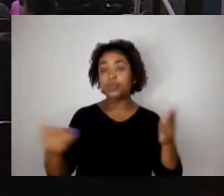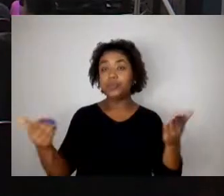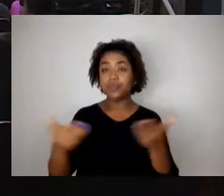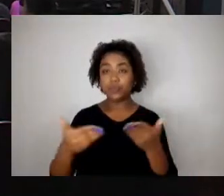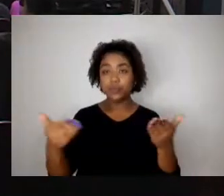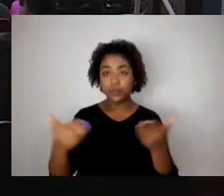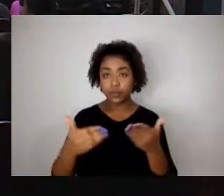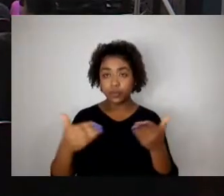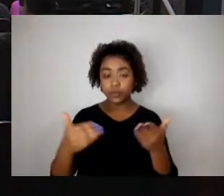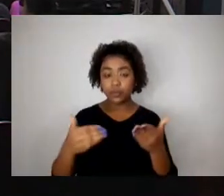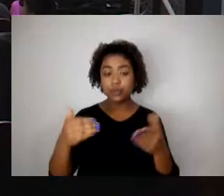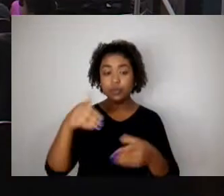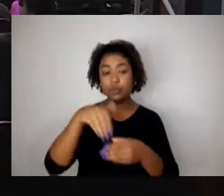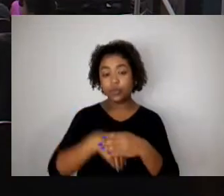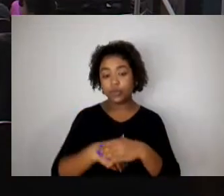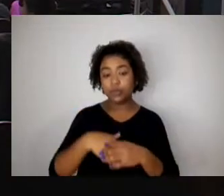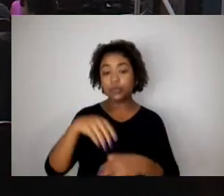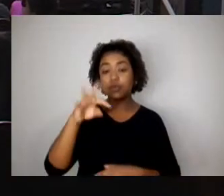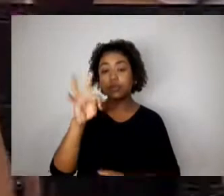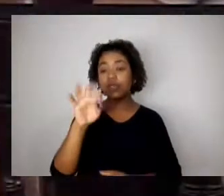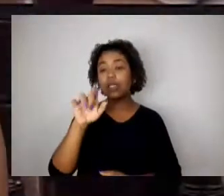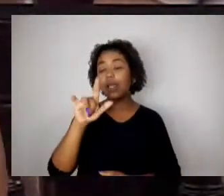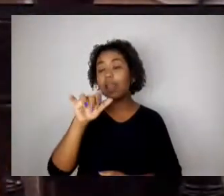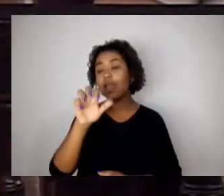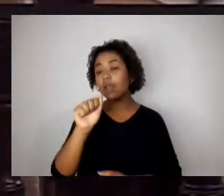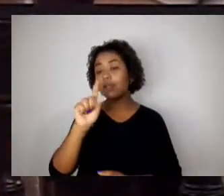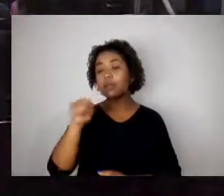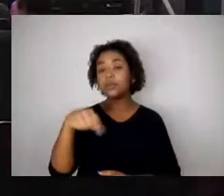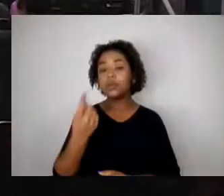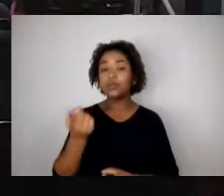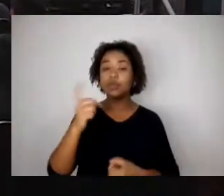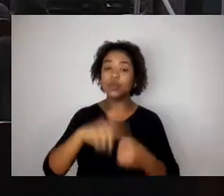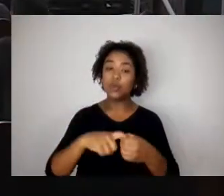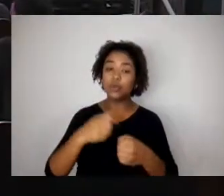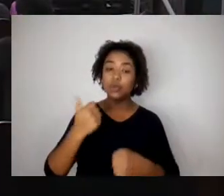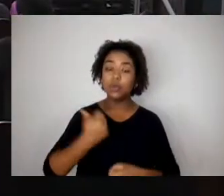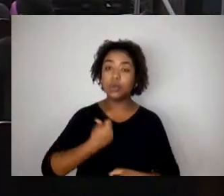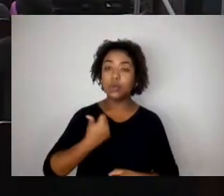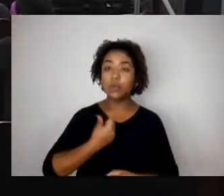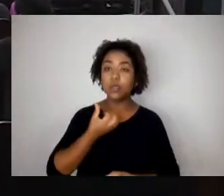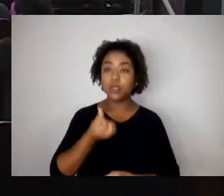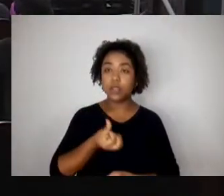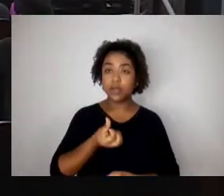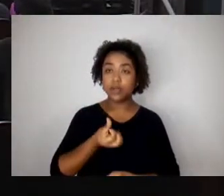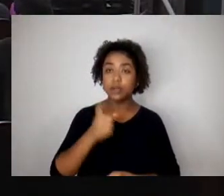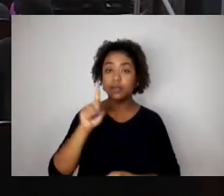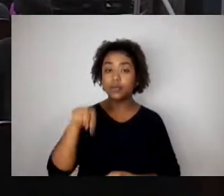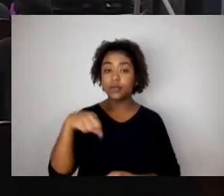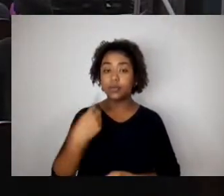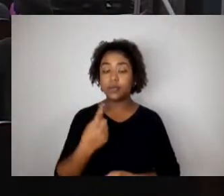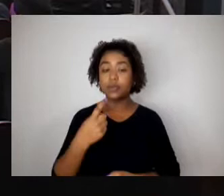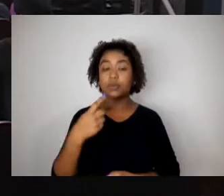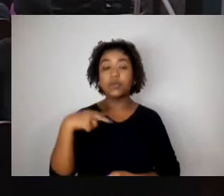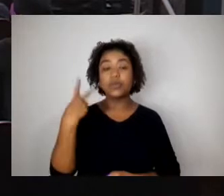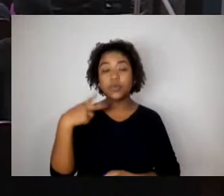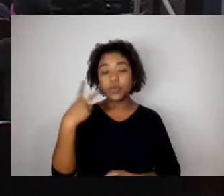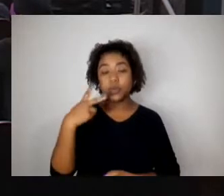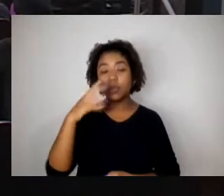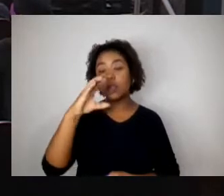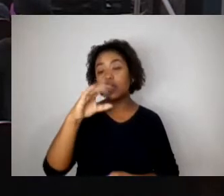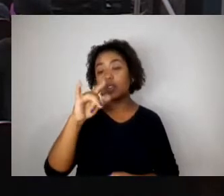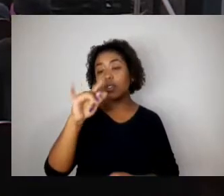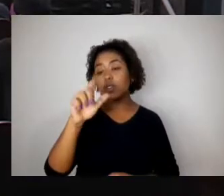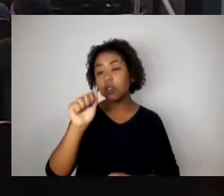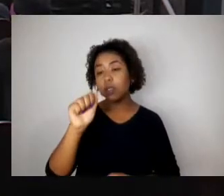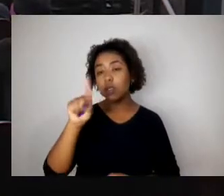nós voltamos no 3. Pela ordem, vereadora Thalia Sobral. Depois, a vereadora Cid Oliveira. Depois, nós estamos encerrando